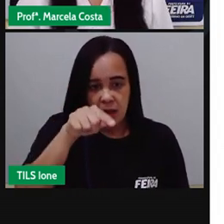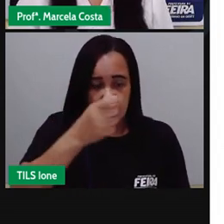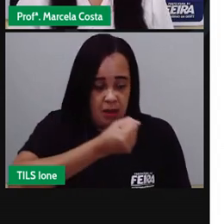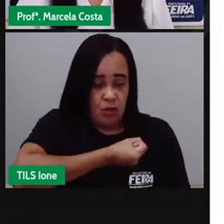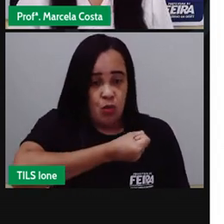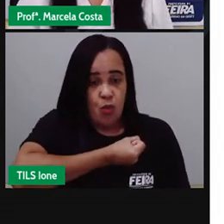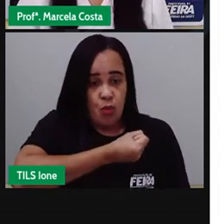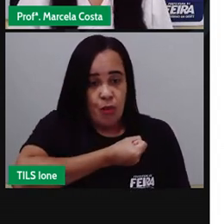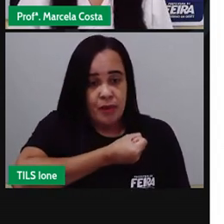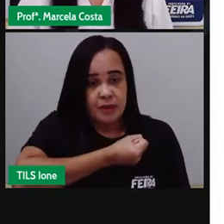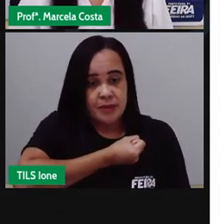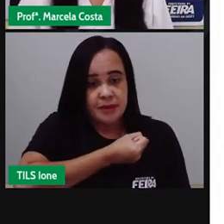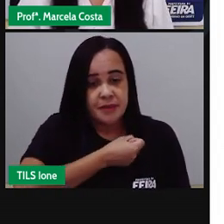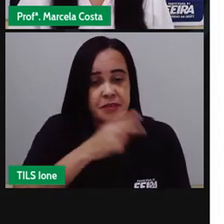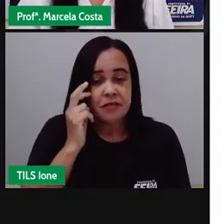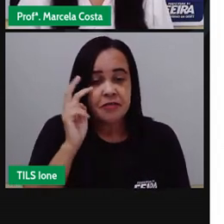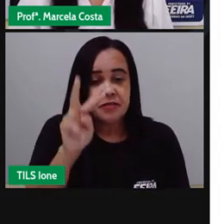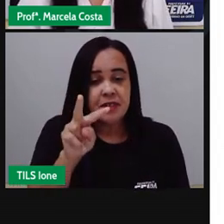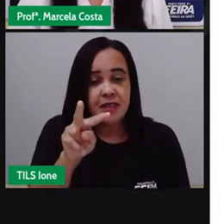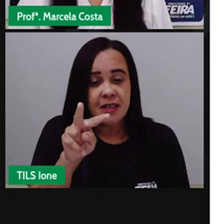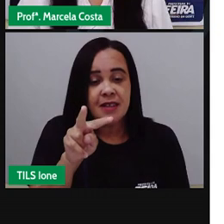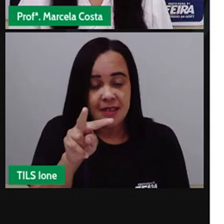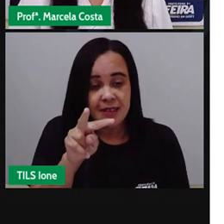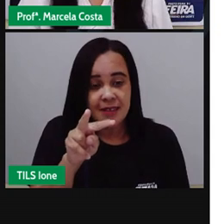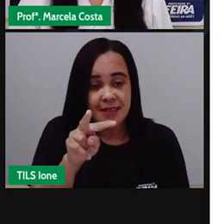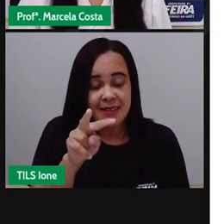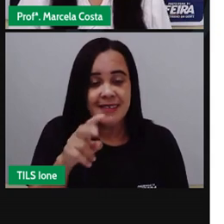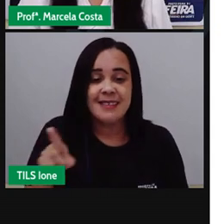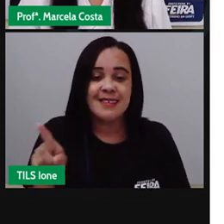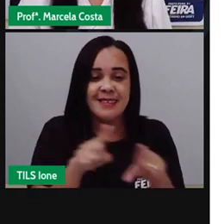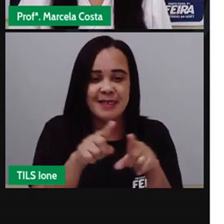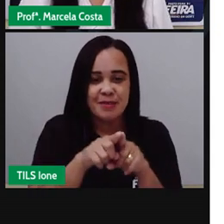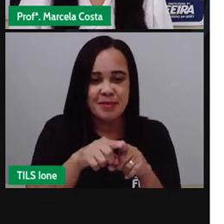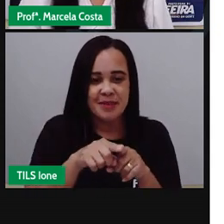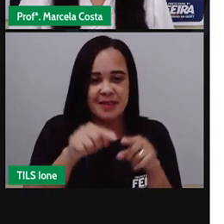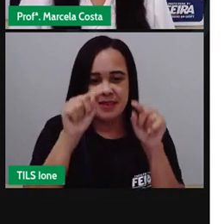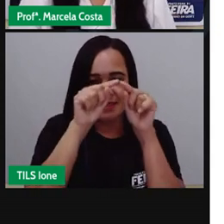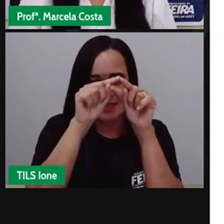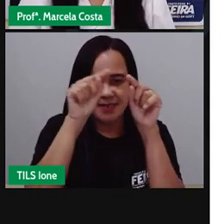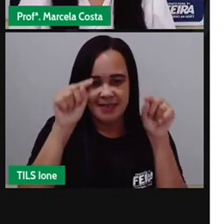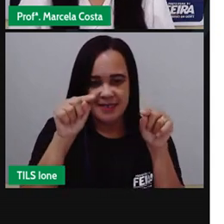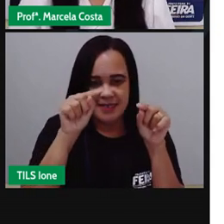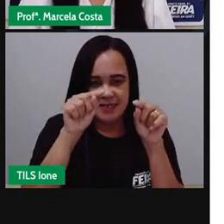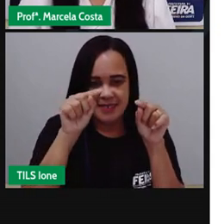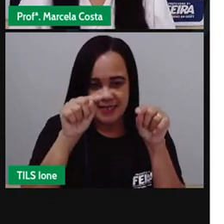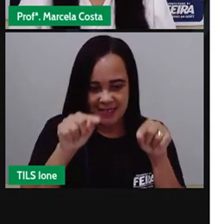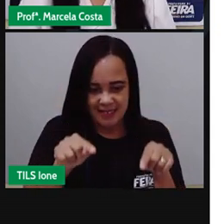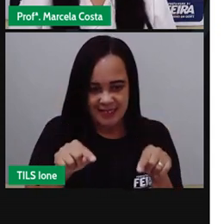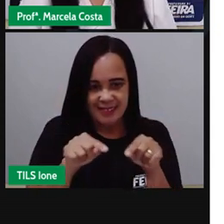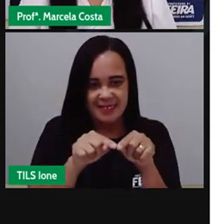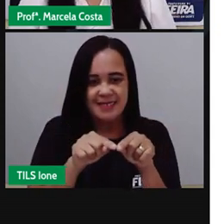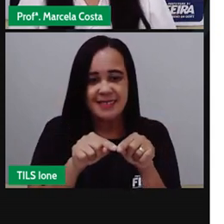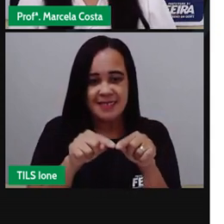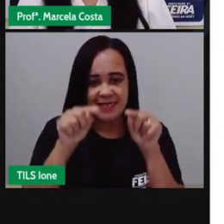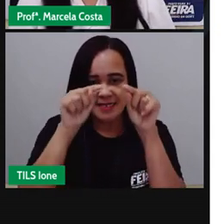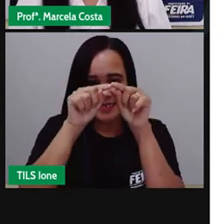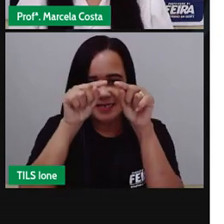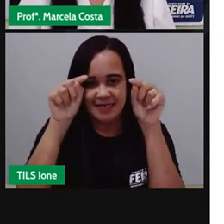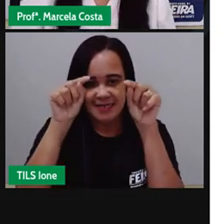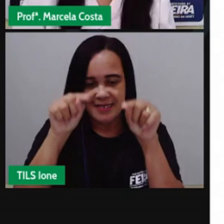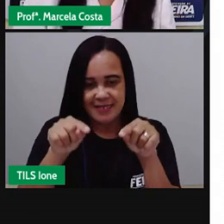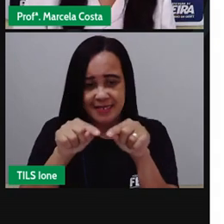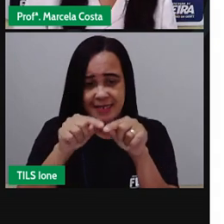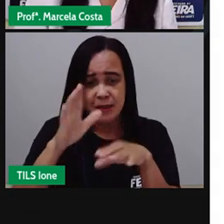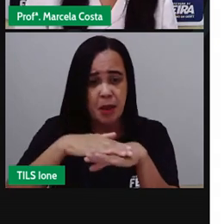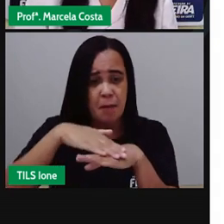só de observar as barras que estão sendo aqui representadas você já identifica qual for o brinquedo preferido